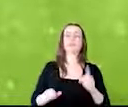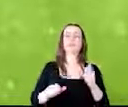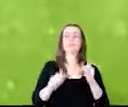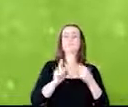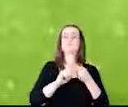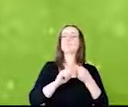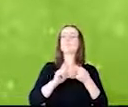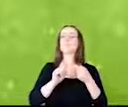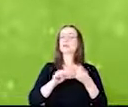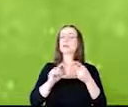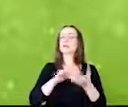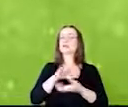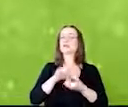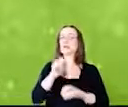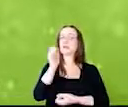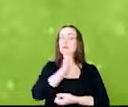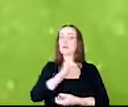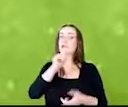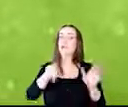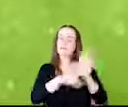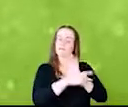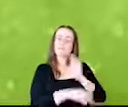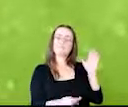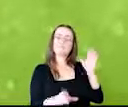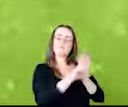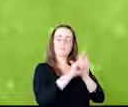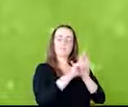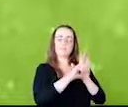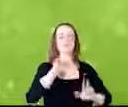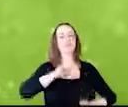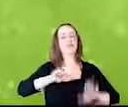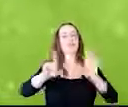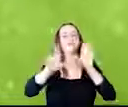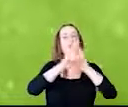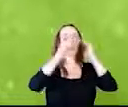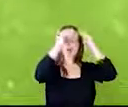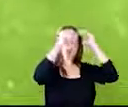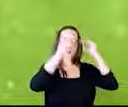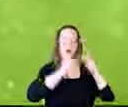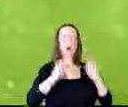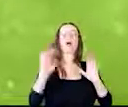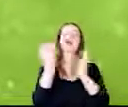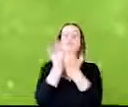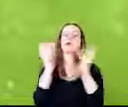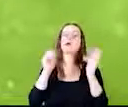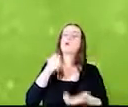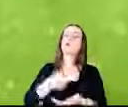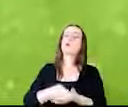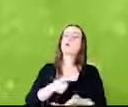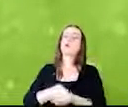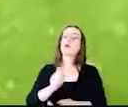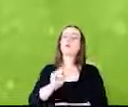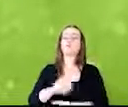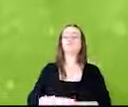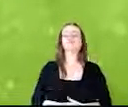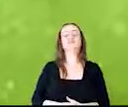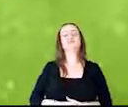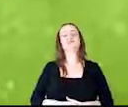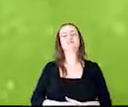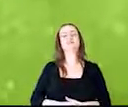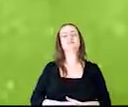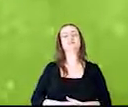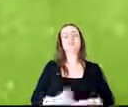sustentabilidade por lei. Nós temos uma legislação ambiental que nos obriga, no cerrado, a ter